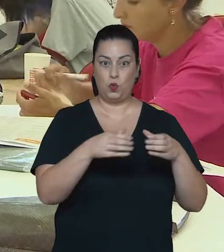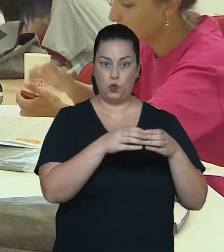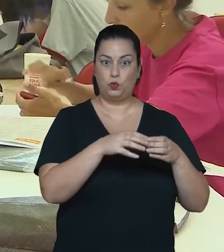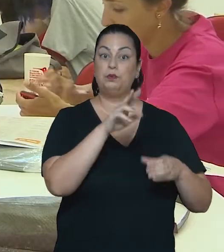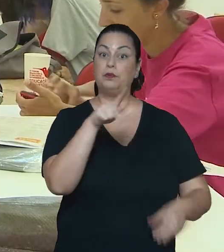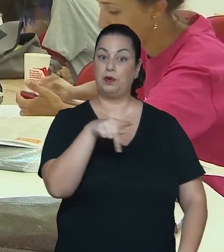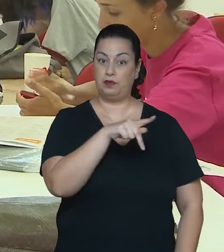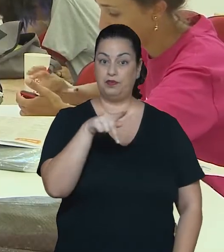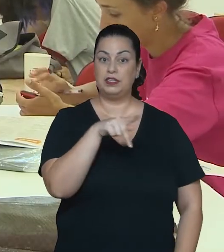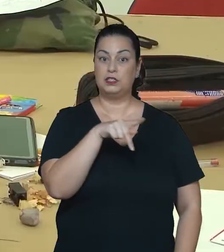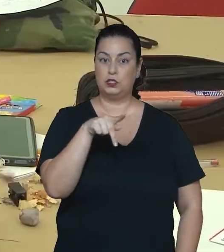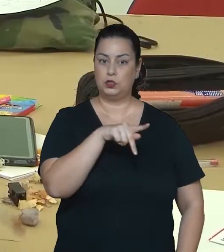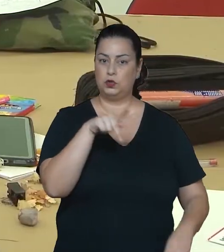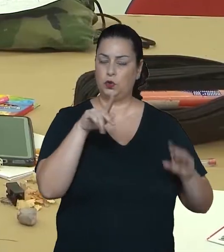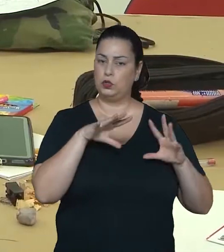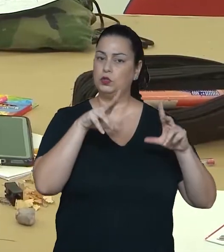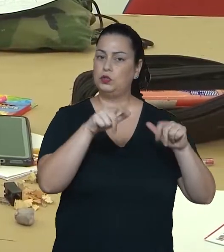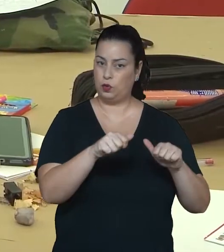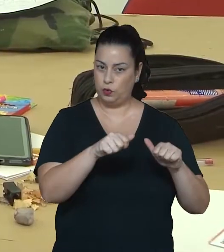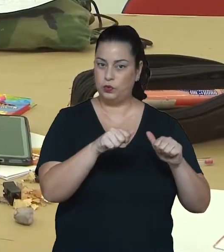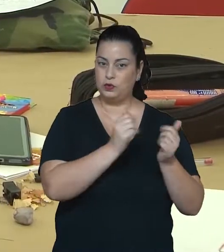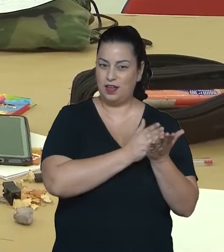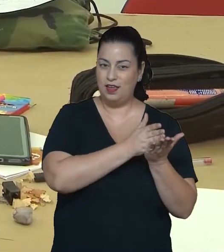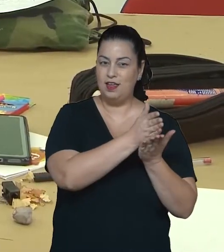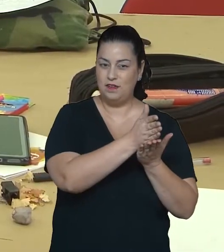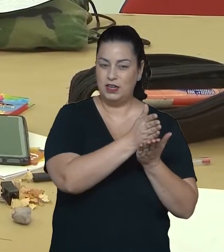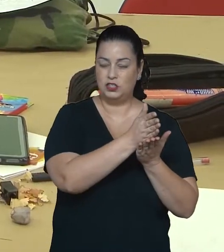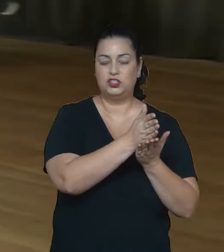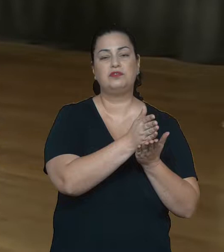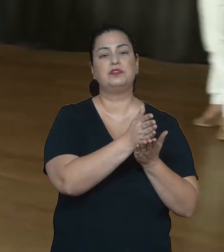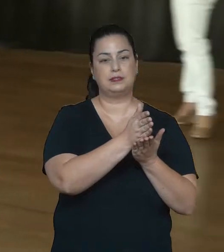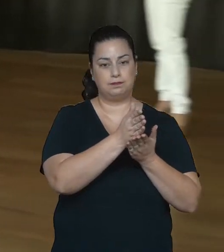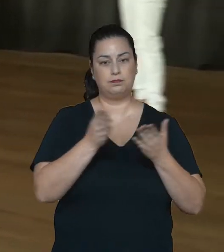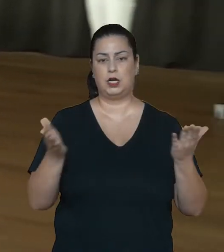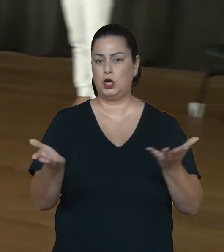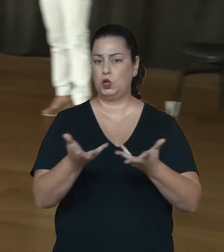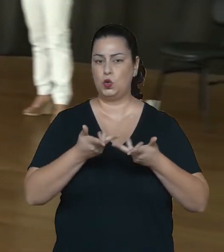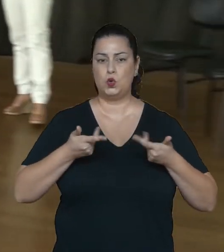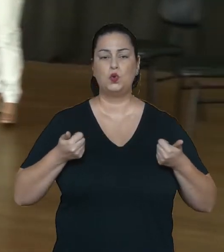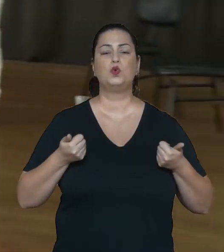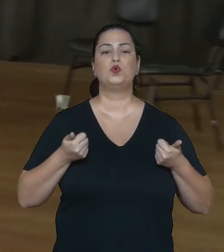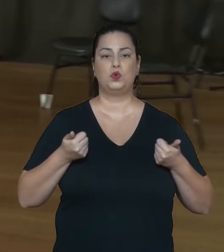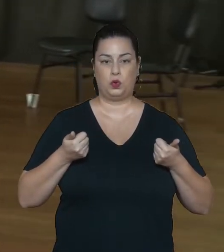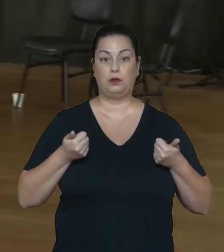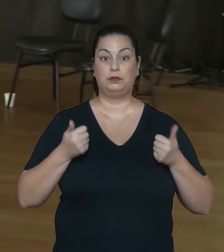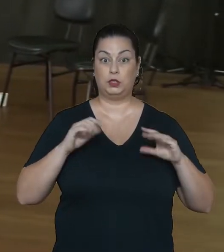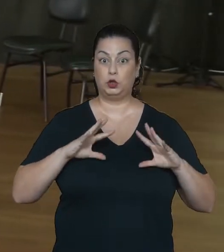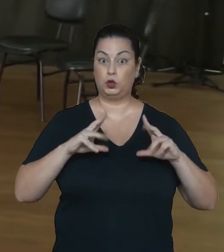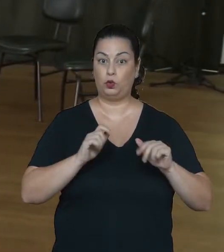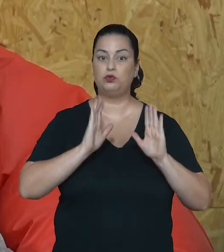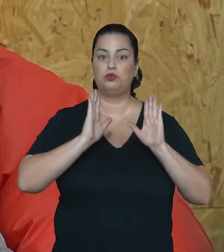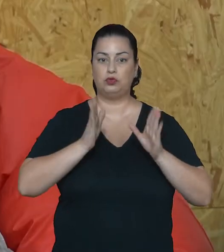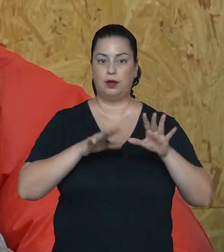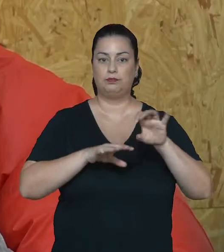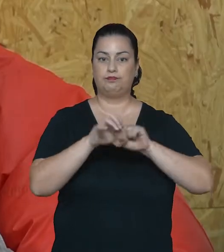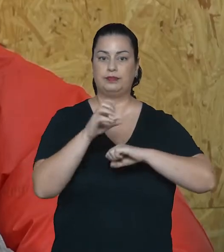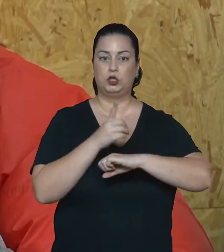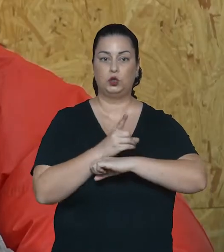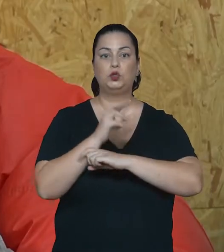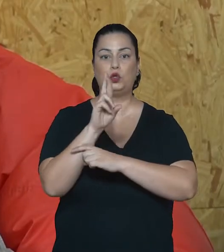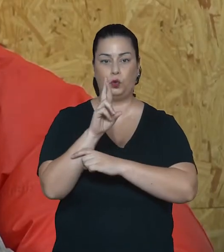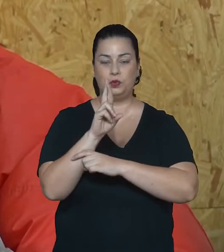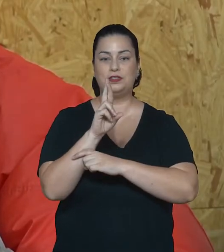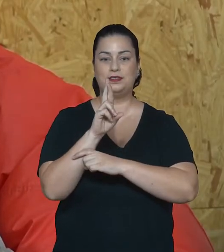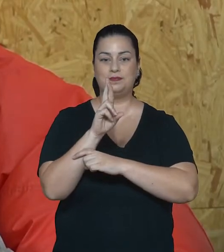O corpo docente de professores e professoras efetivos é altamente qualificado, na qual